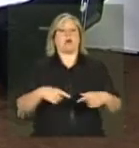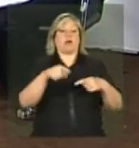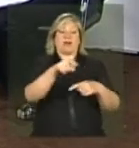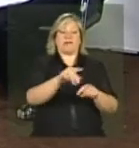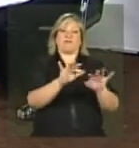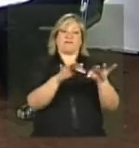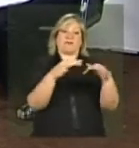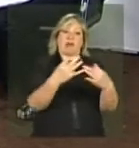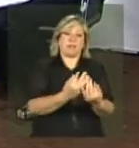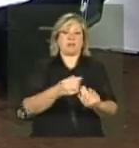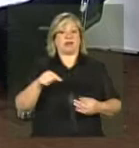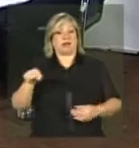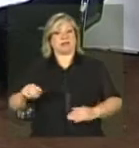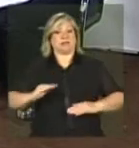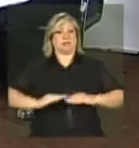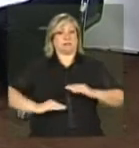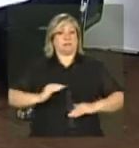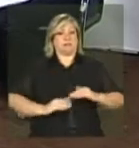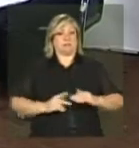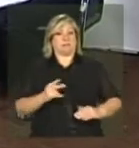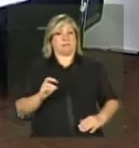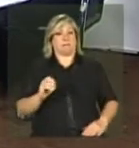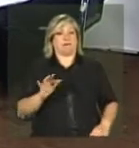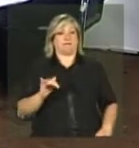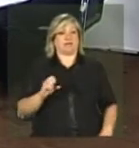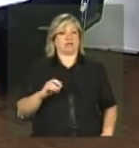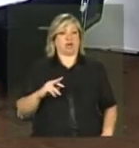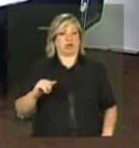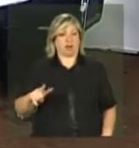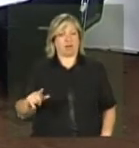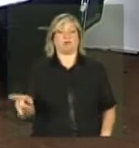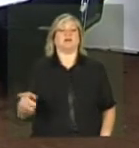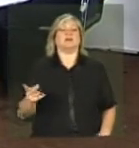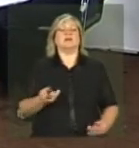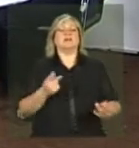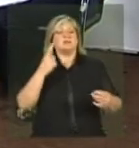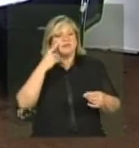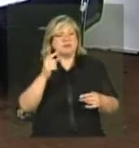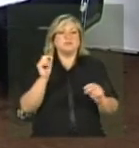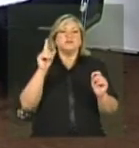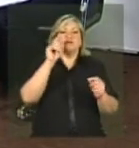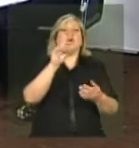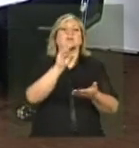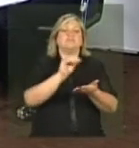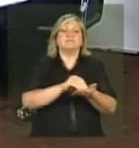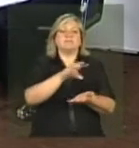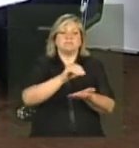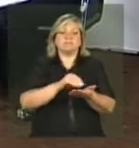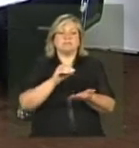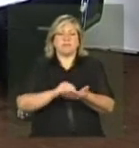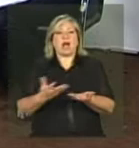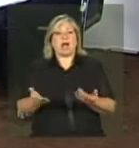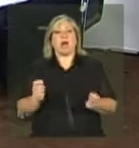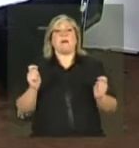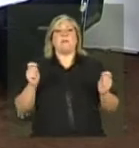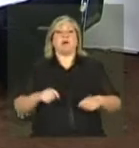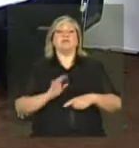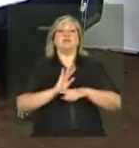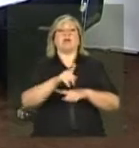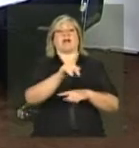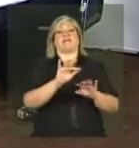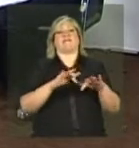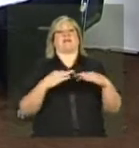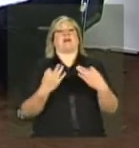descrevem atividades que podem tirar aquela família da situação de violação de direitos. Essas